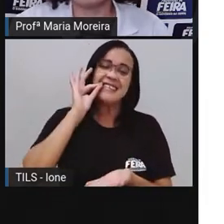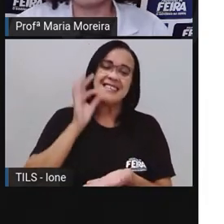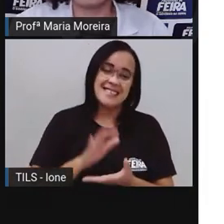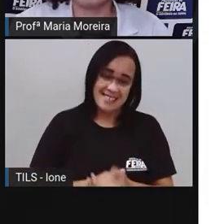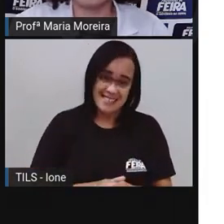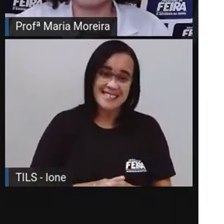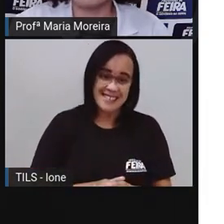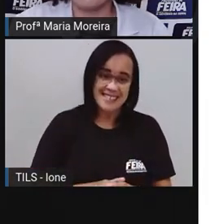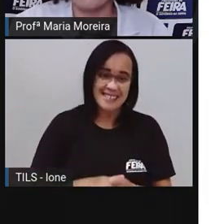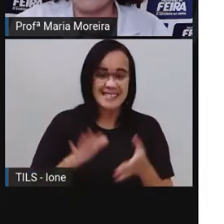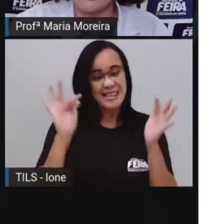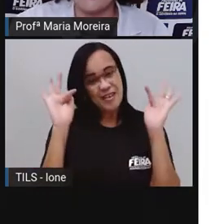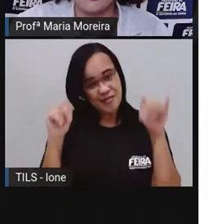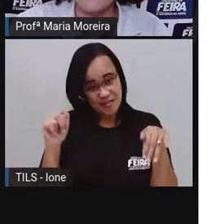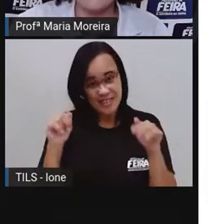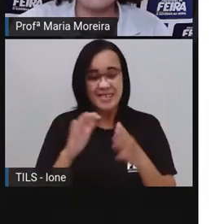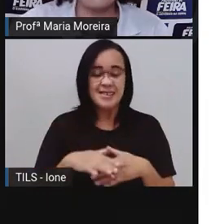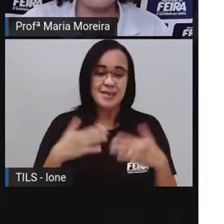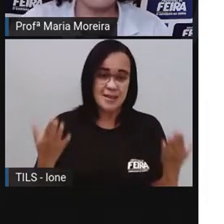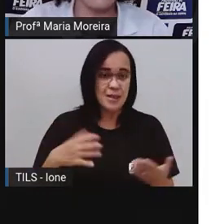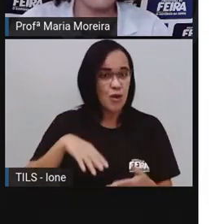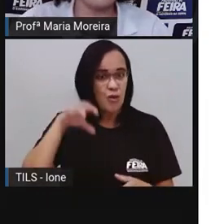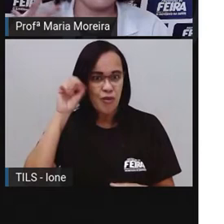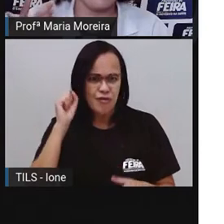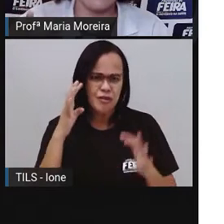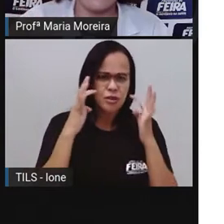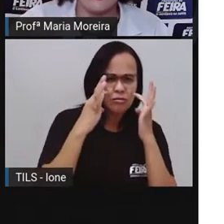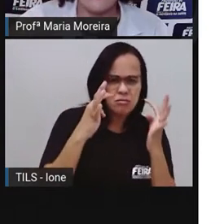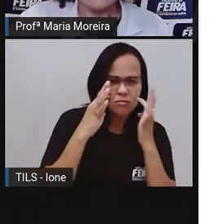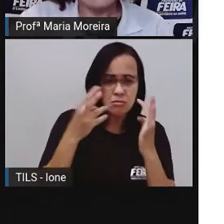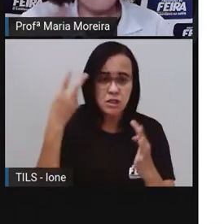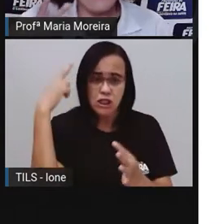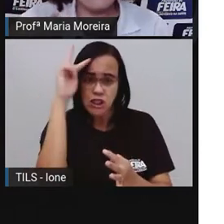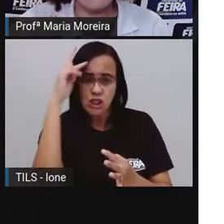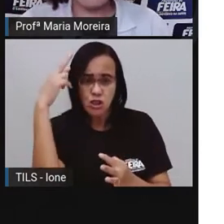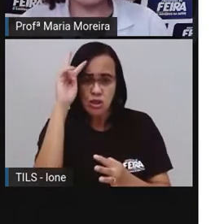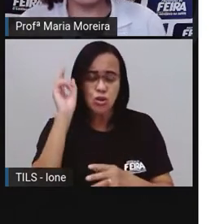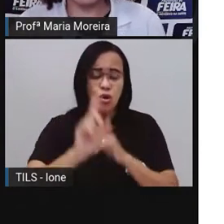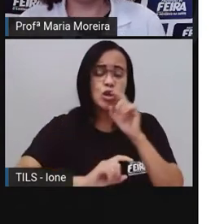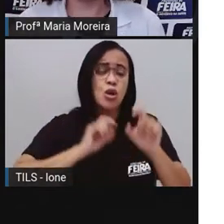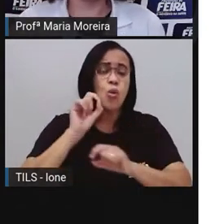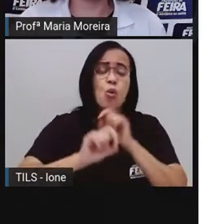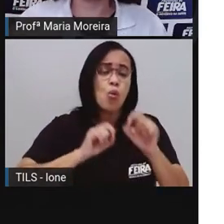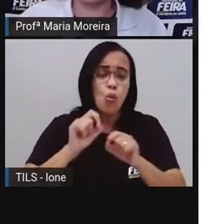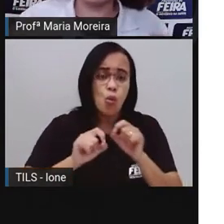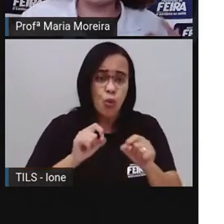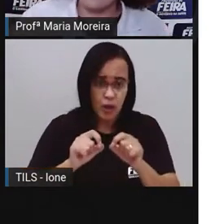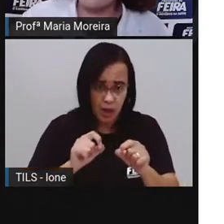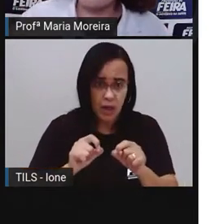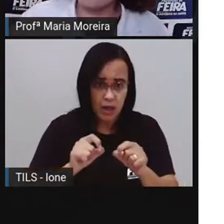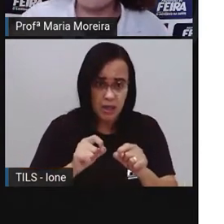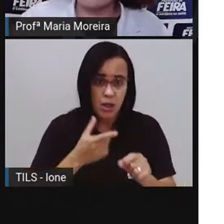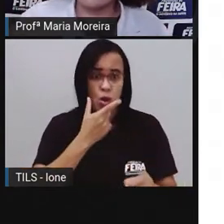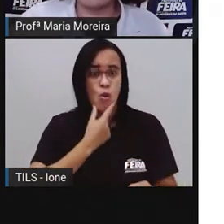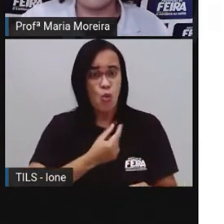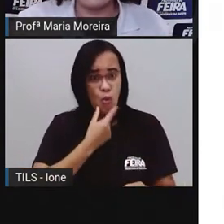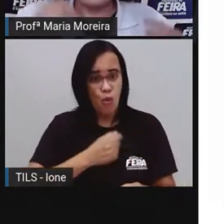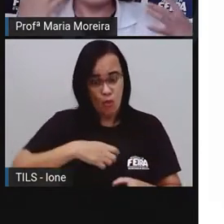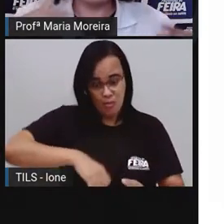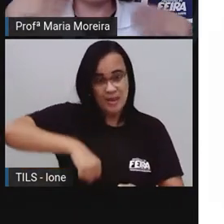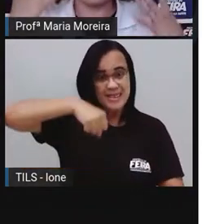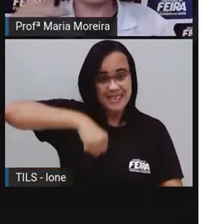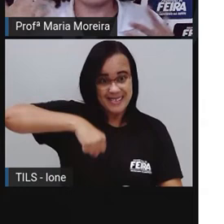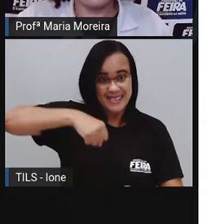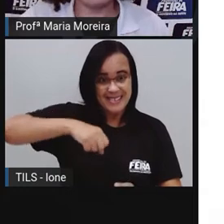Então, a gente ouviu uma historinha, né? E nessa historinha inteira aí, se passou uma coisa interessante. O carteiro que foi fazendo o quê?